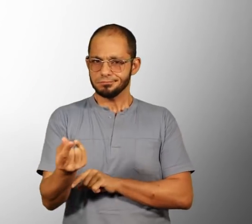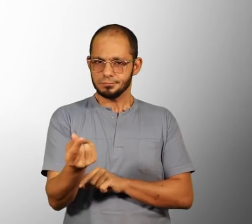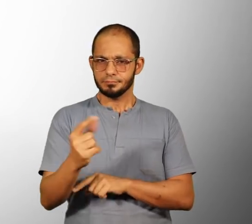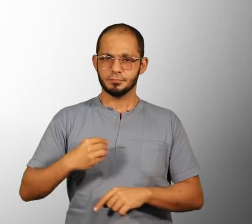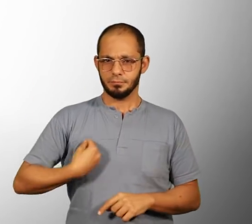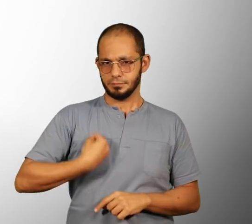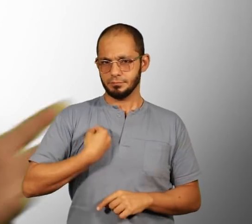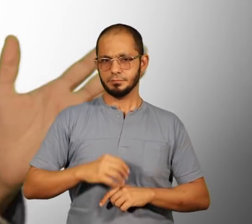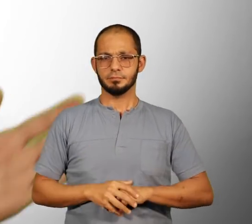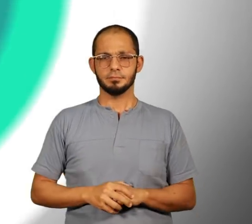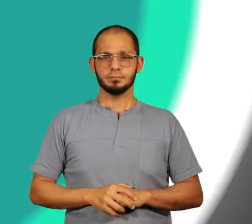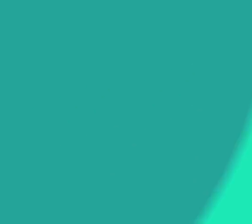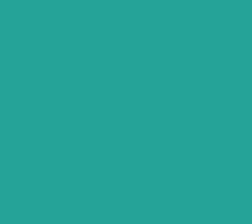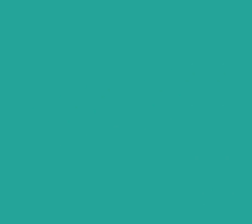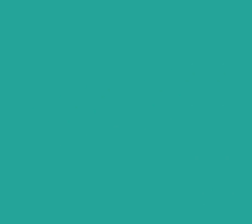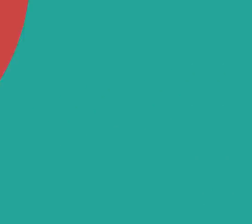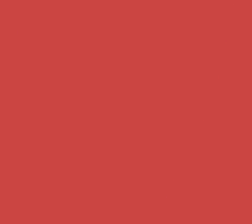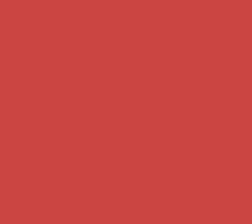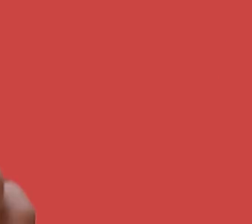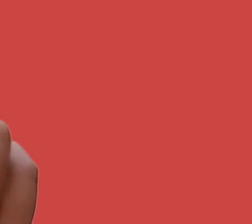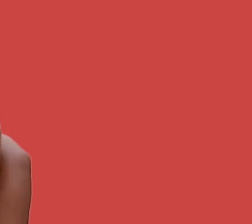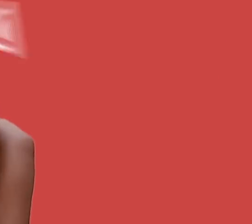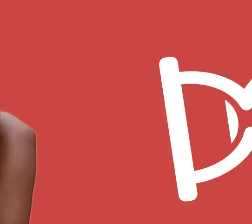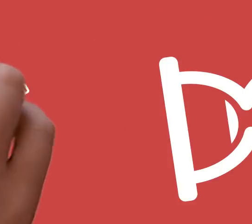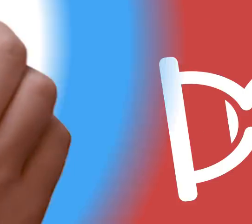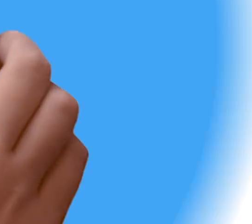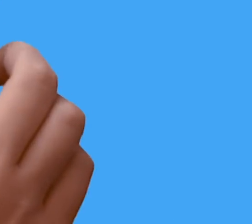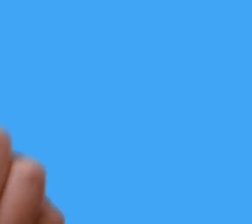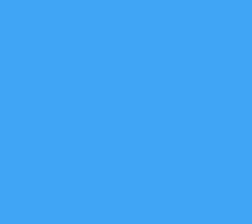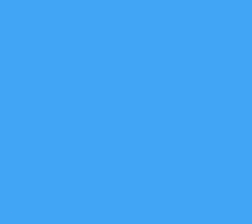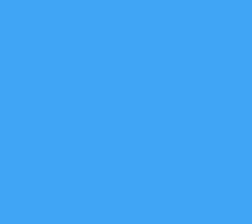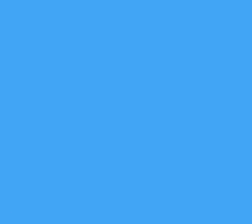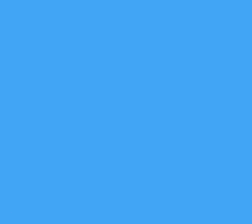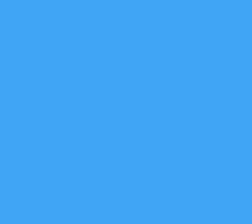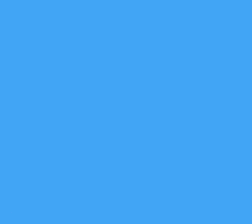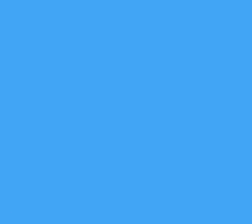laços com pessoas, assim, pro resto da sua vida. A gente aprende muito a